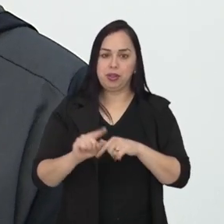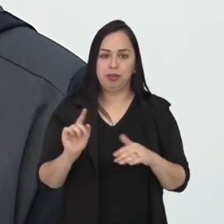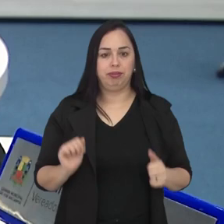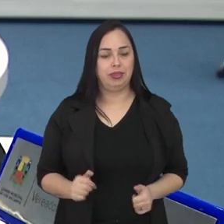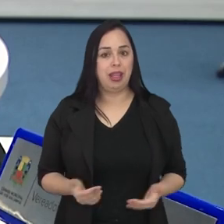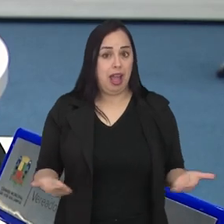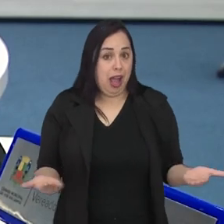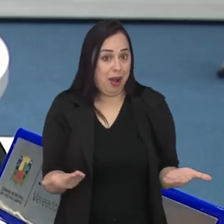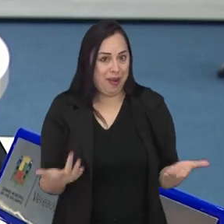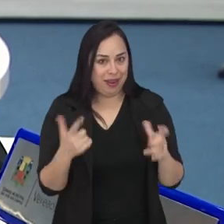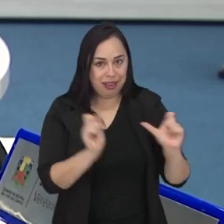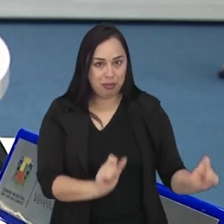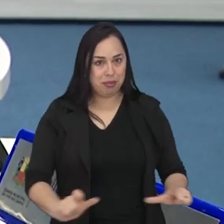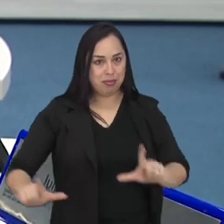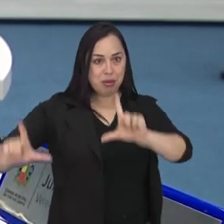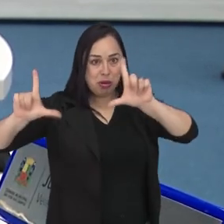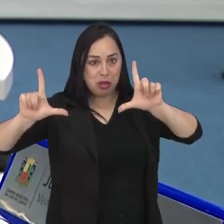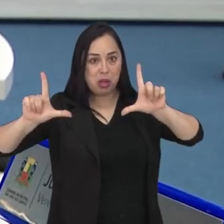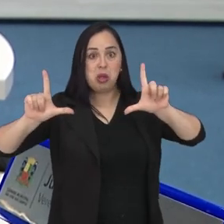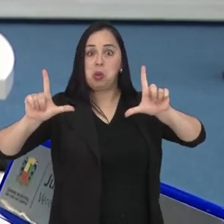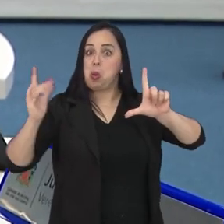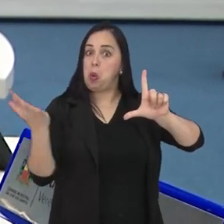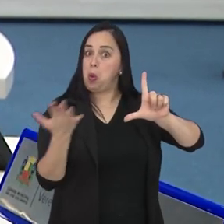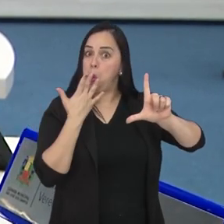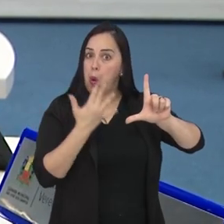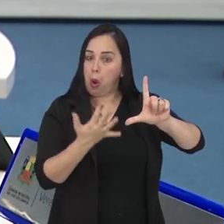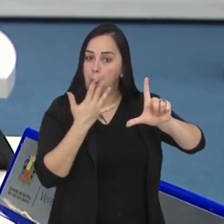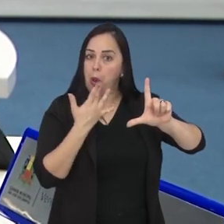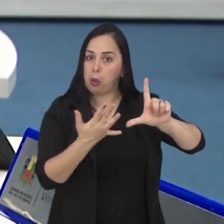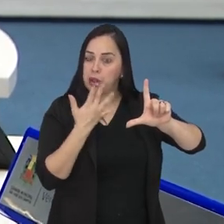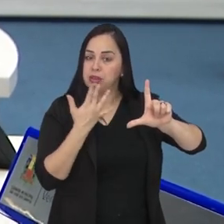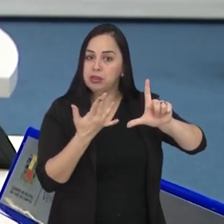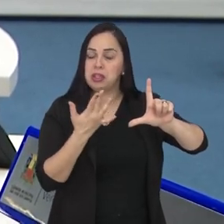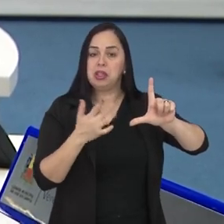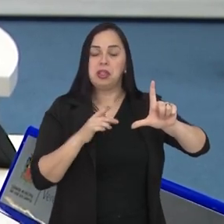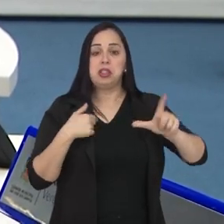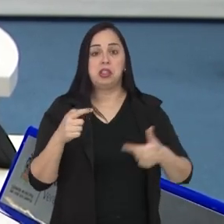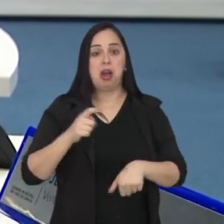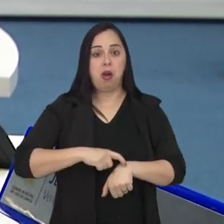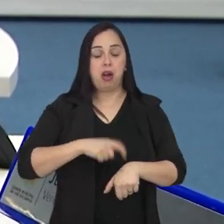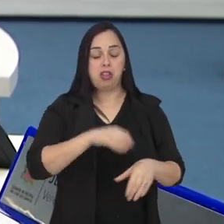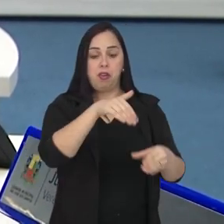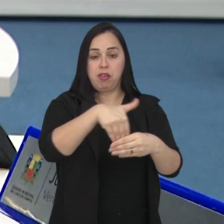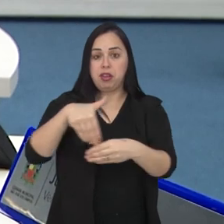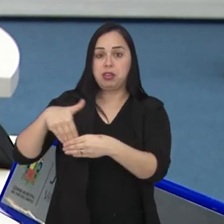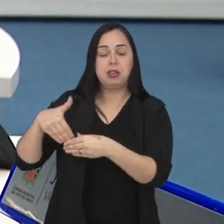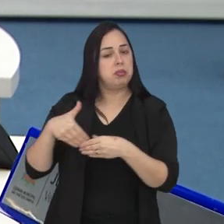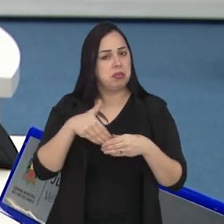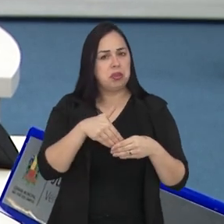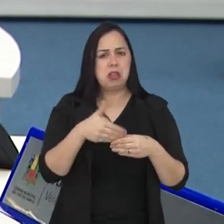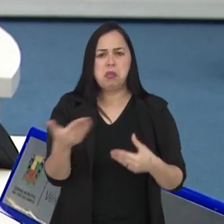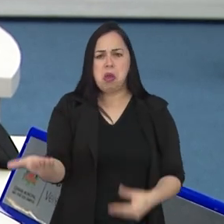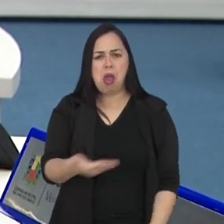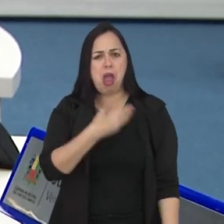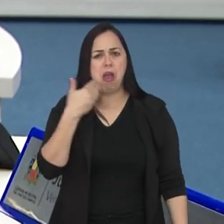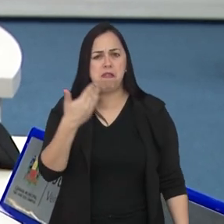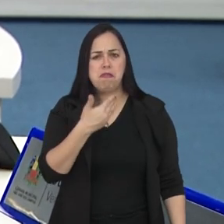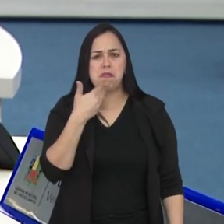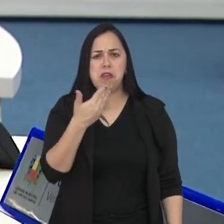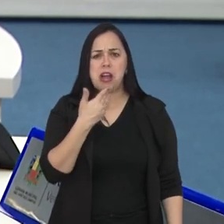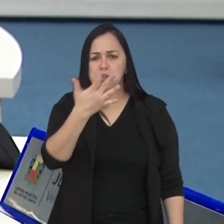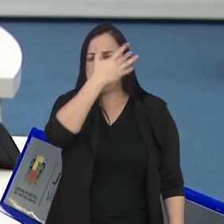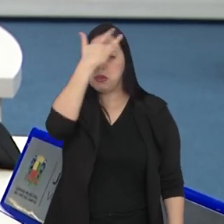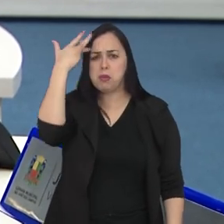demos hoje. Agora, tem o painel, o painel colorido, segundo a sua votação, e aí é mais até